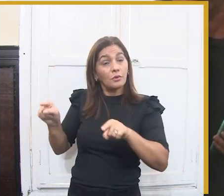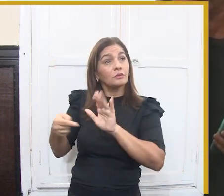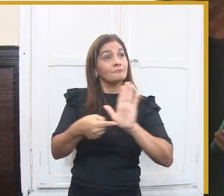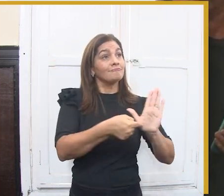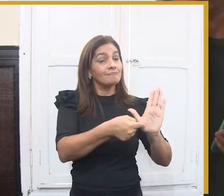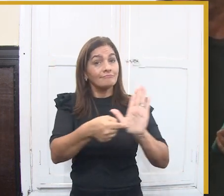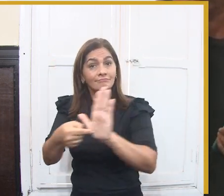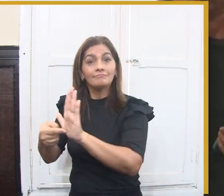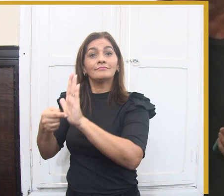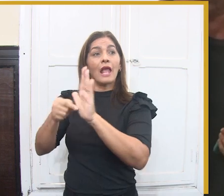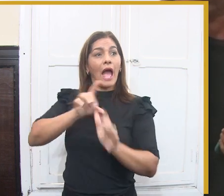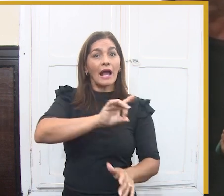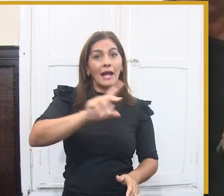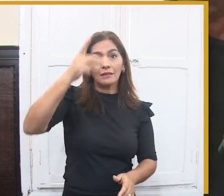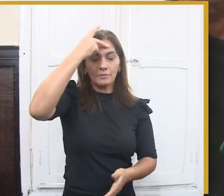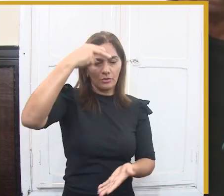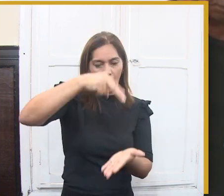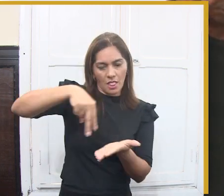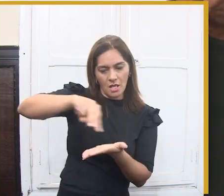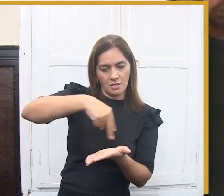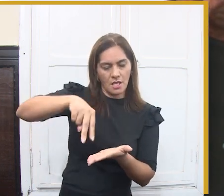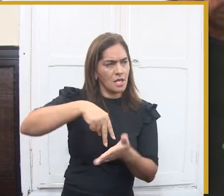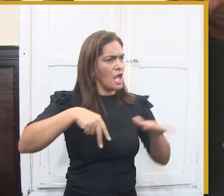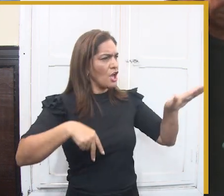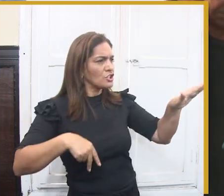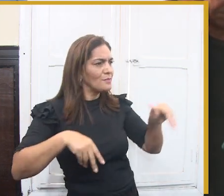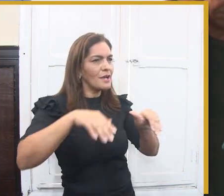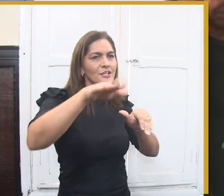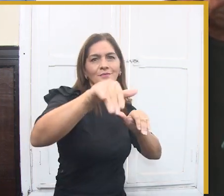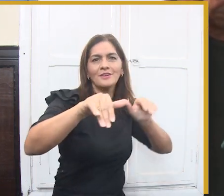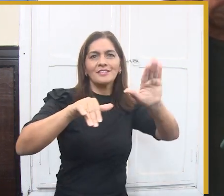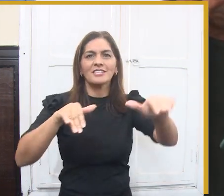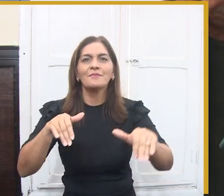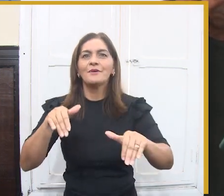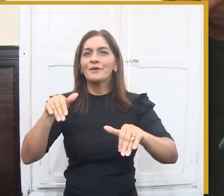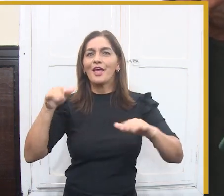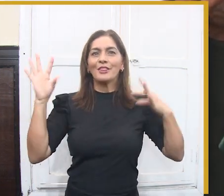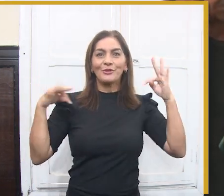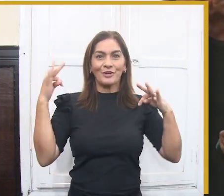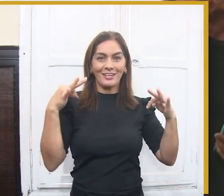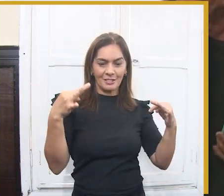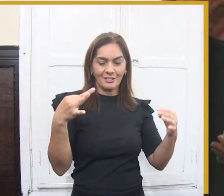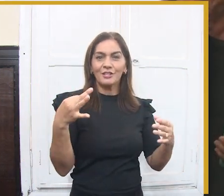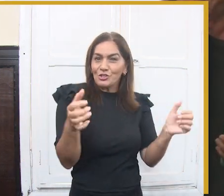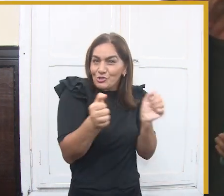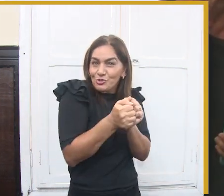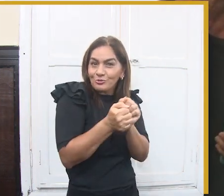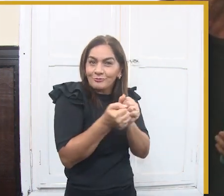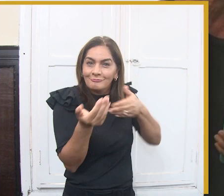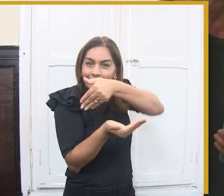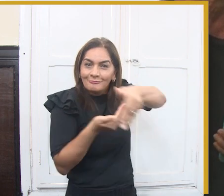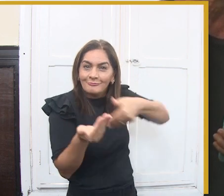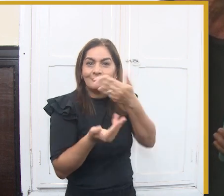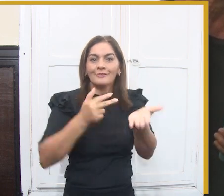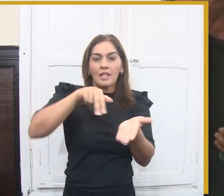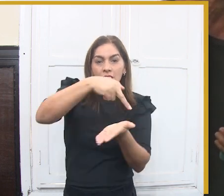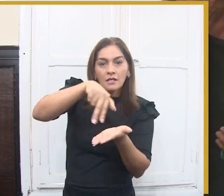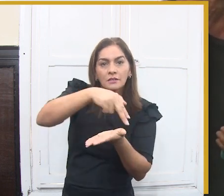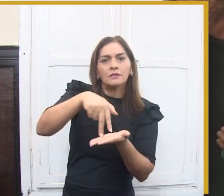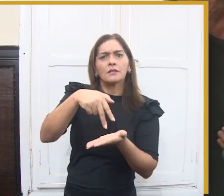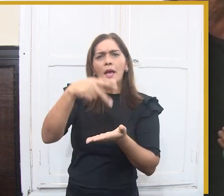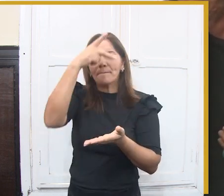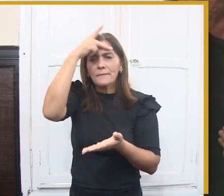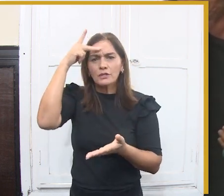ali algum item de comida, de bebida, a cada pessoa, a cada, sabe, a cada